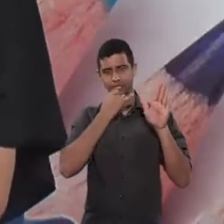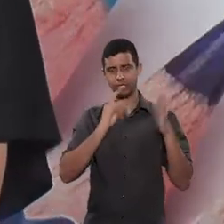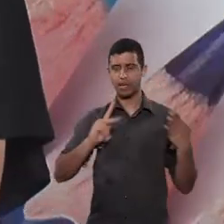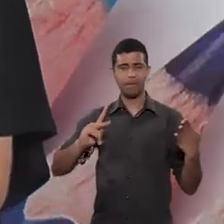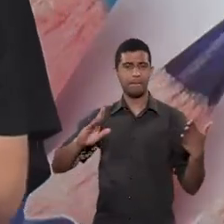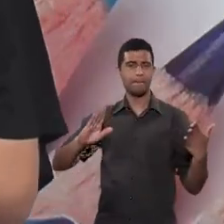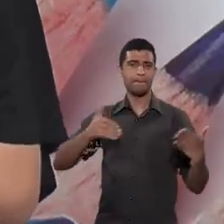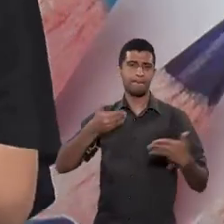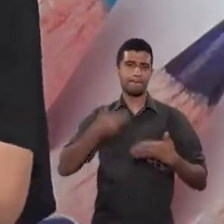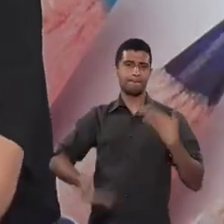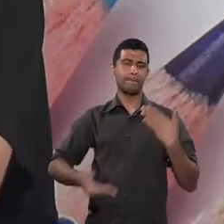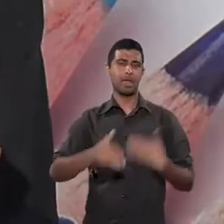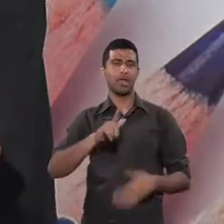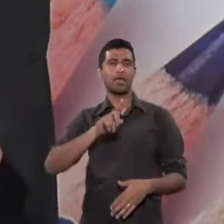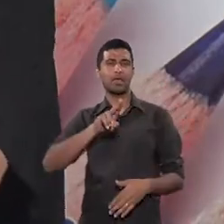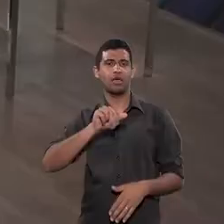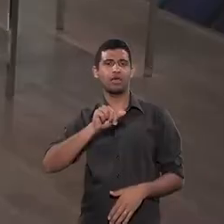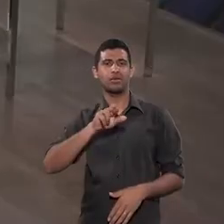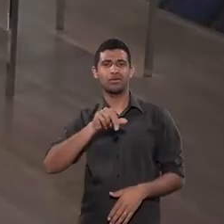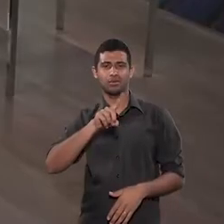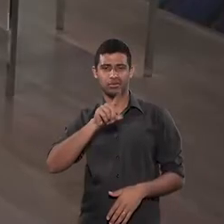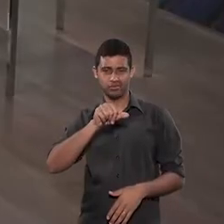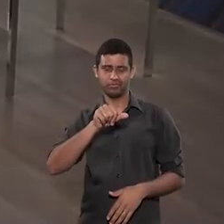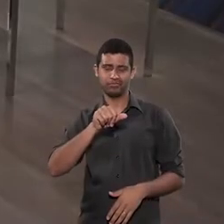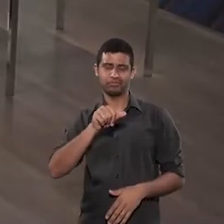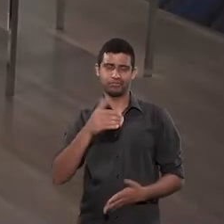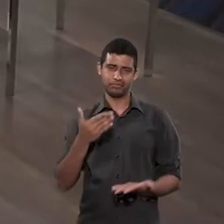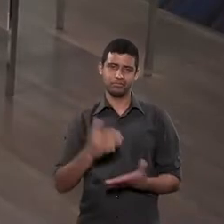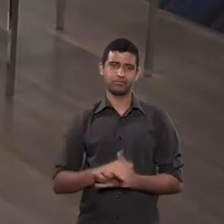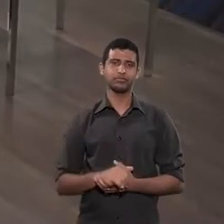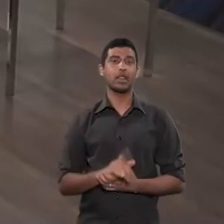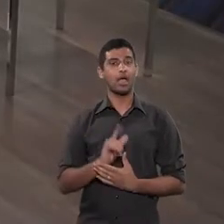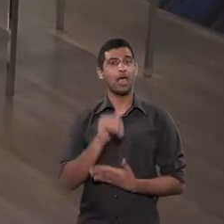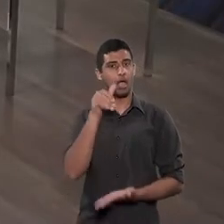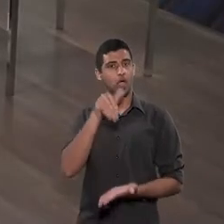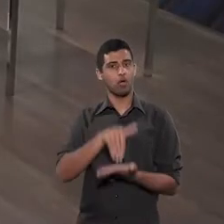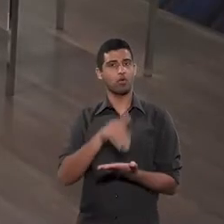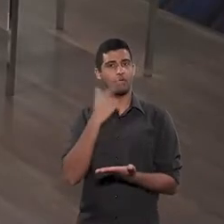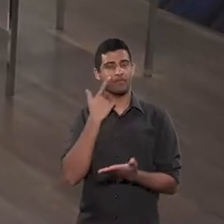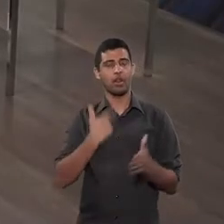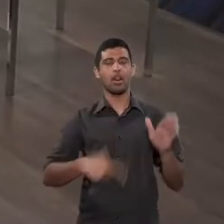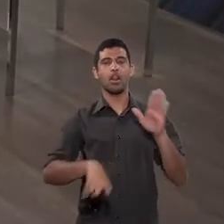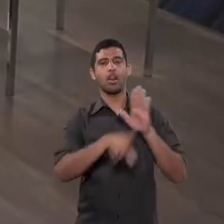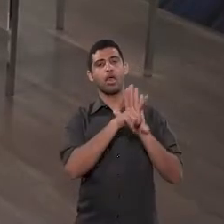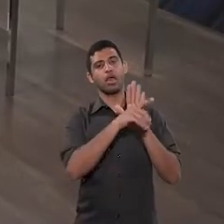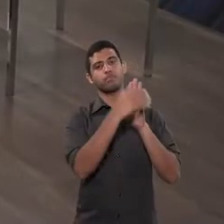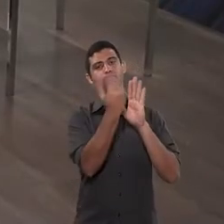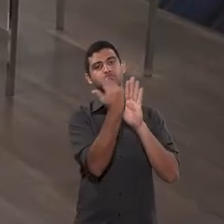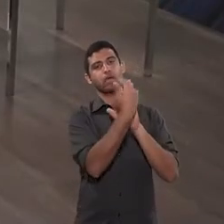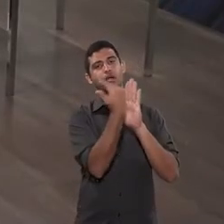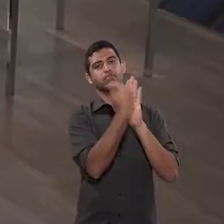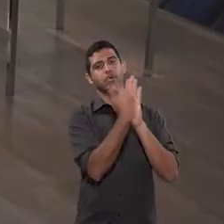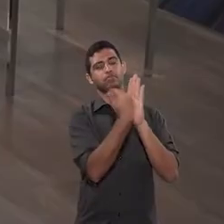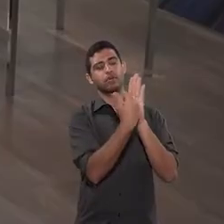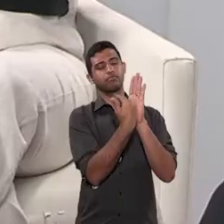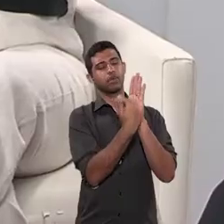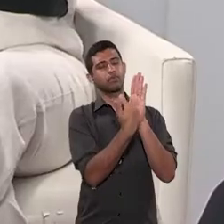perda de guarda, a última, última, então, a lei é gradativa, tem uma